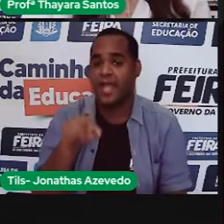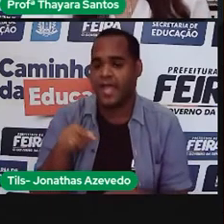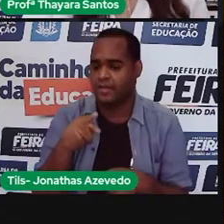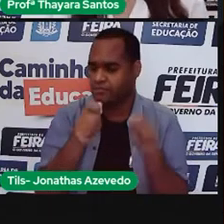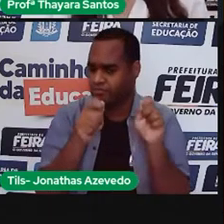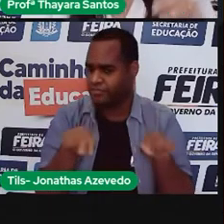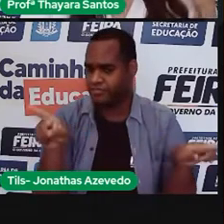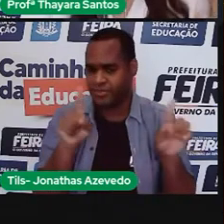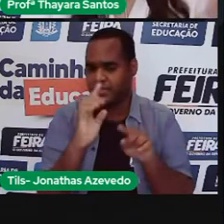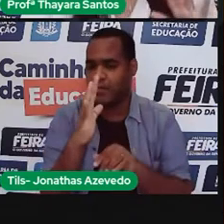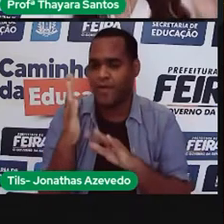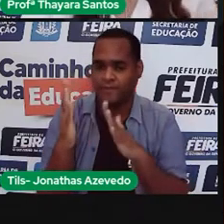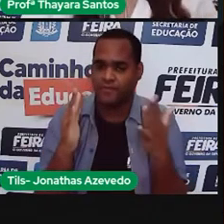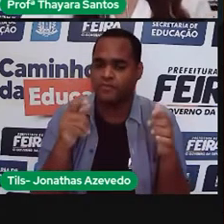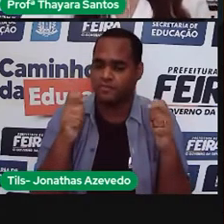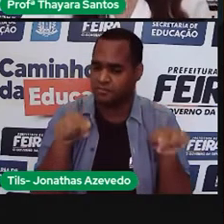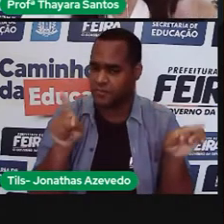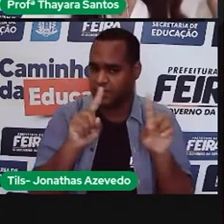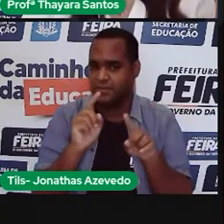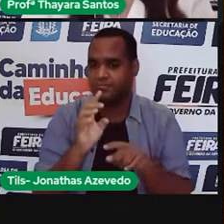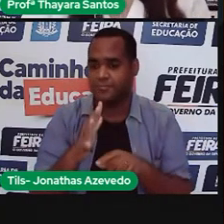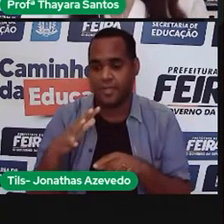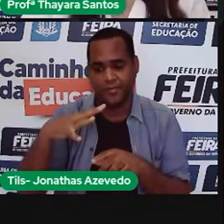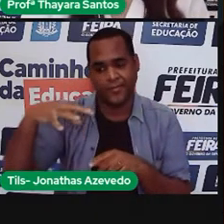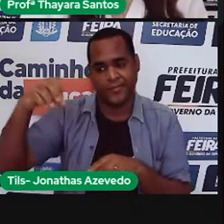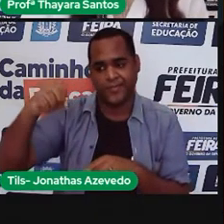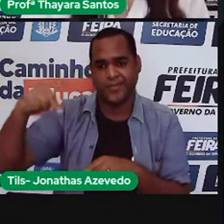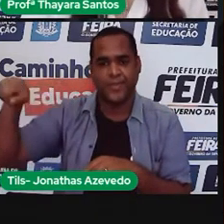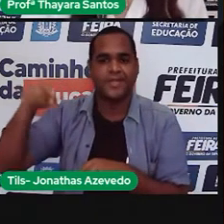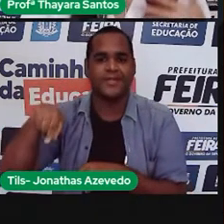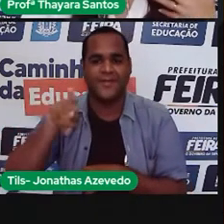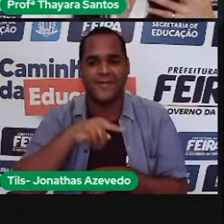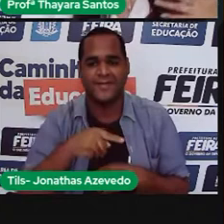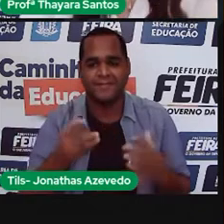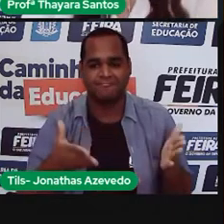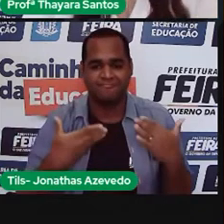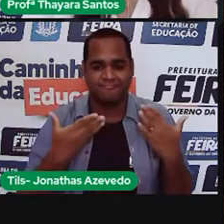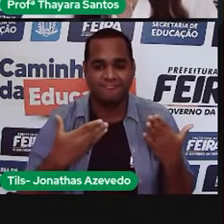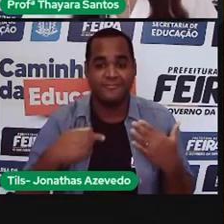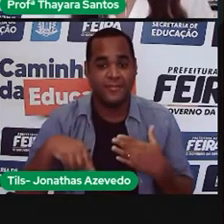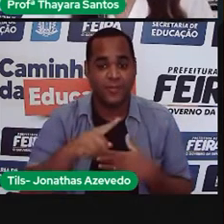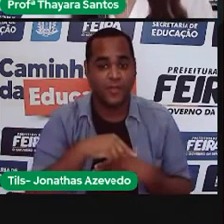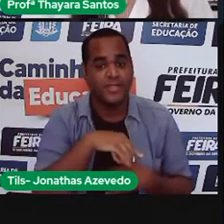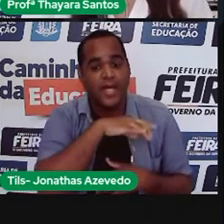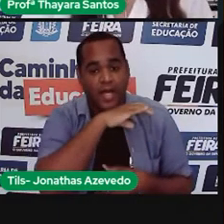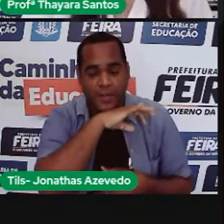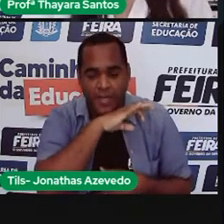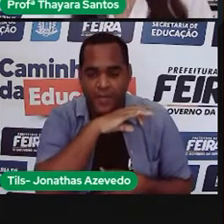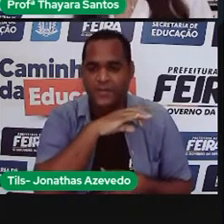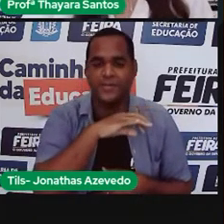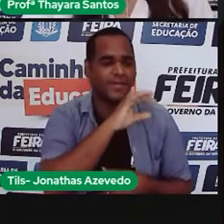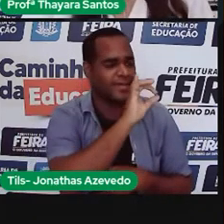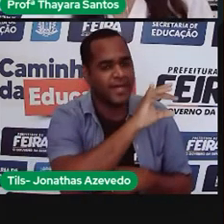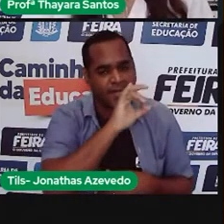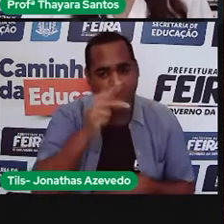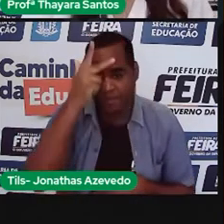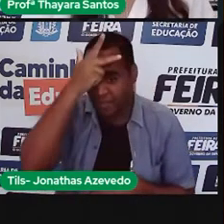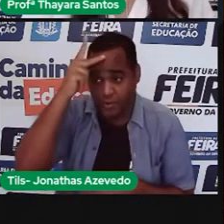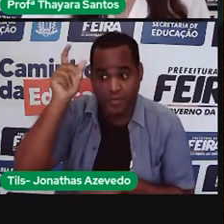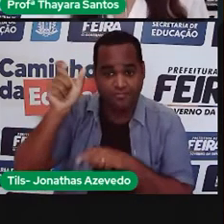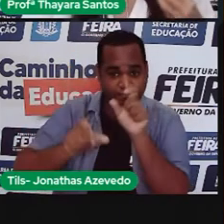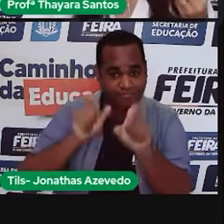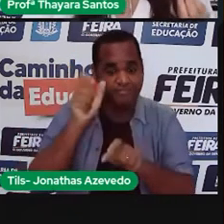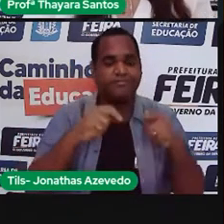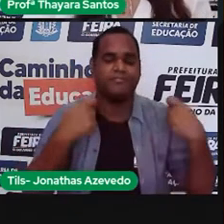precisa dele. Então o oxigênio a planta não precisa, ela libera para a gente, porque nós, os animais, a gente precisa desse gás oxigênio.